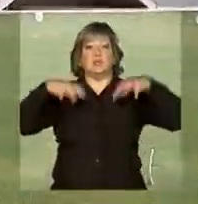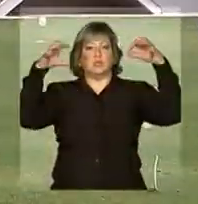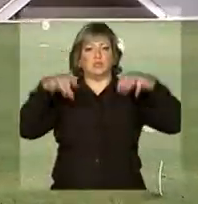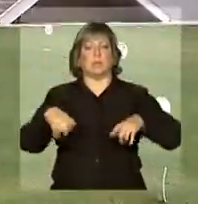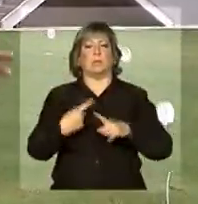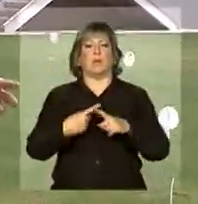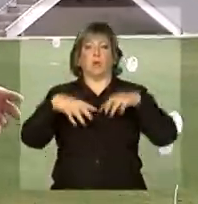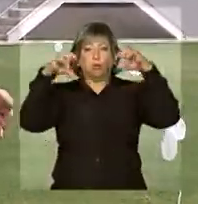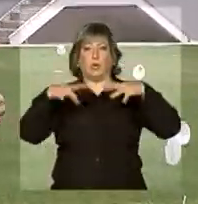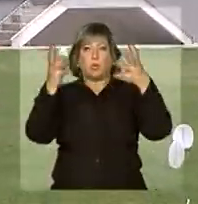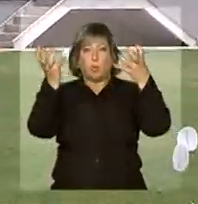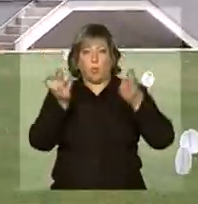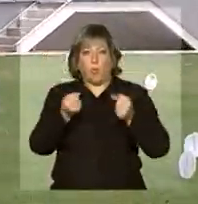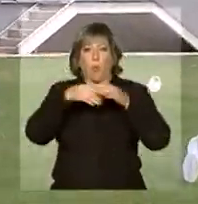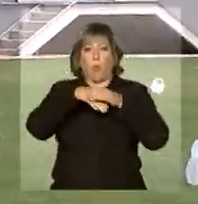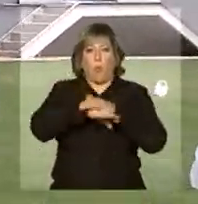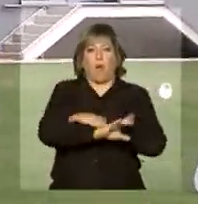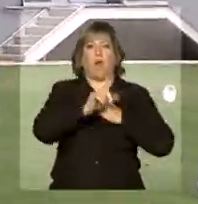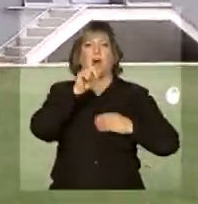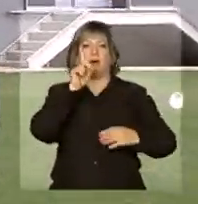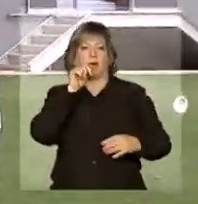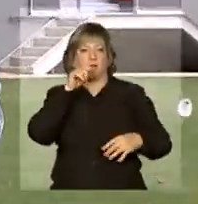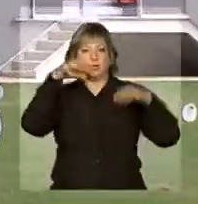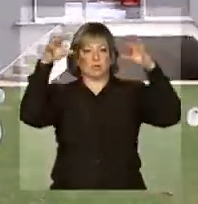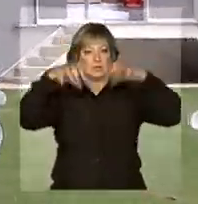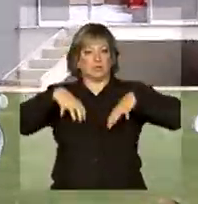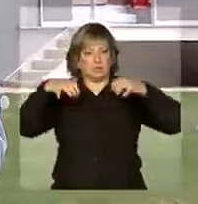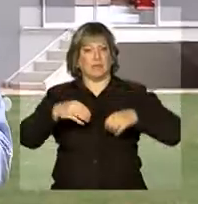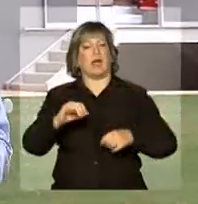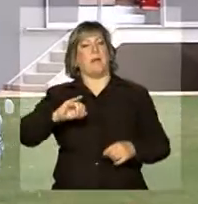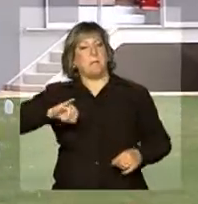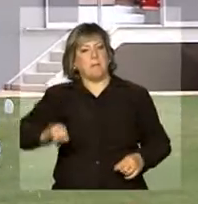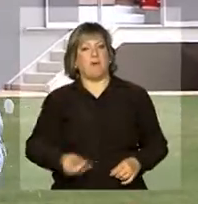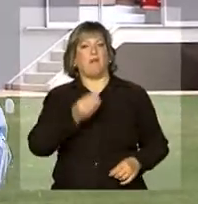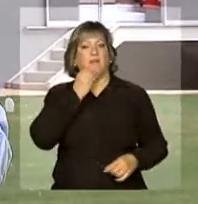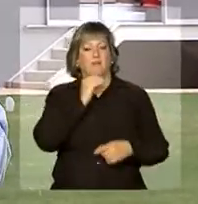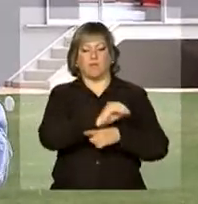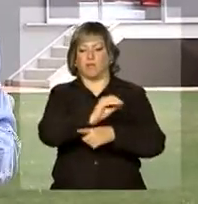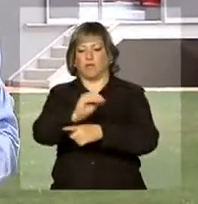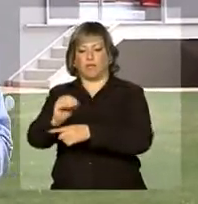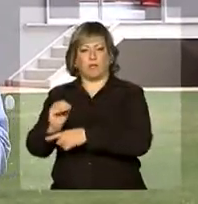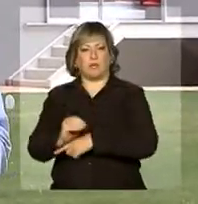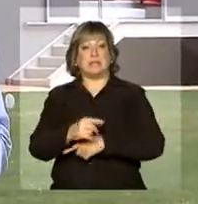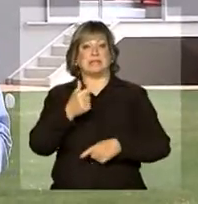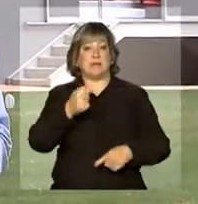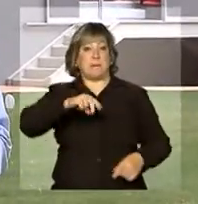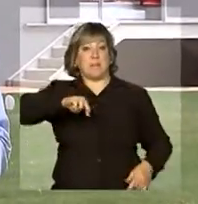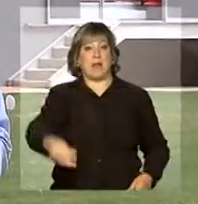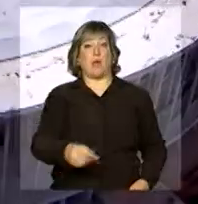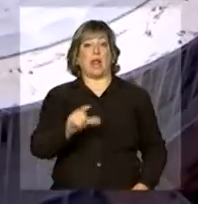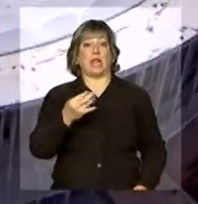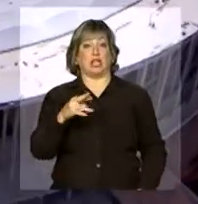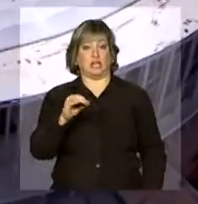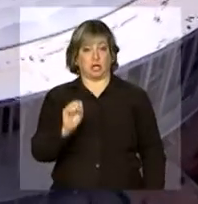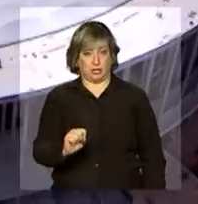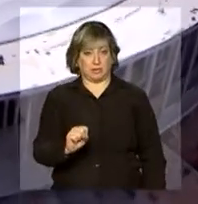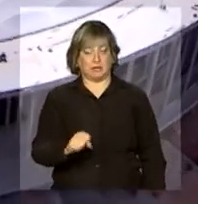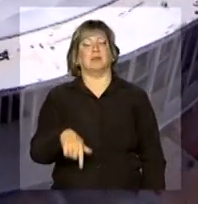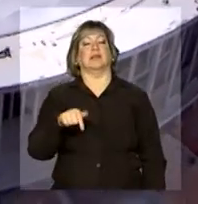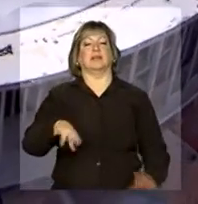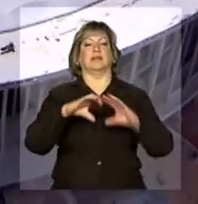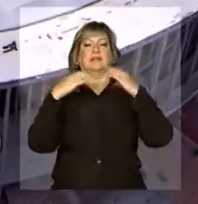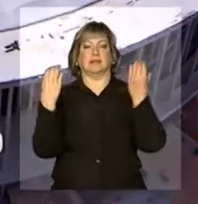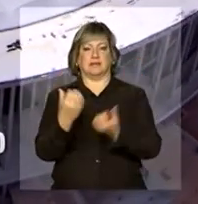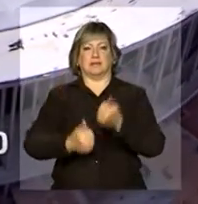O sistema de captação e armazenamento dessa água das chuvas chegará a 7 milhões de litros. O estádio